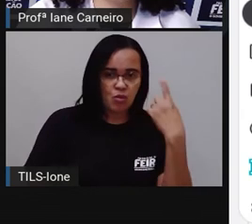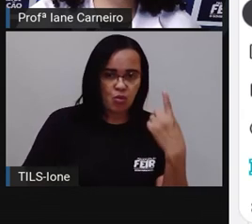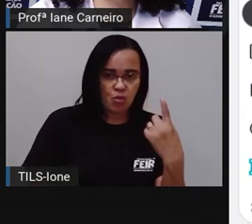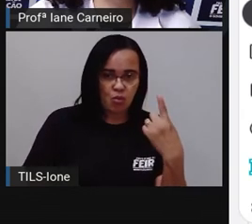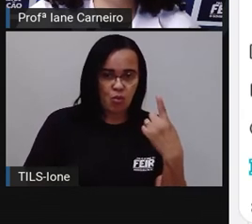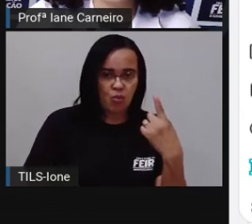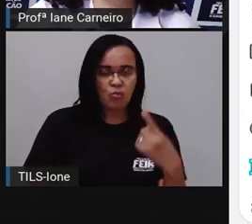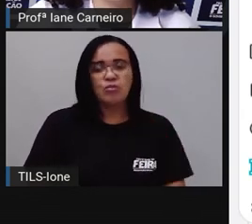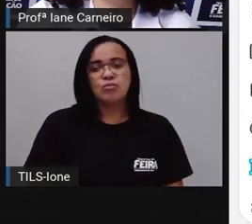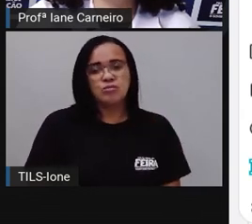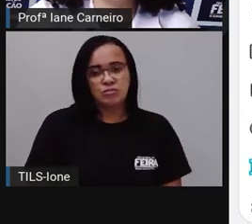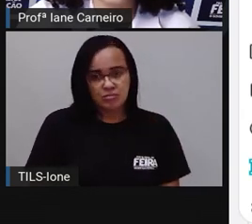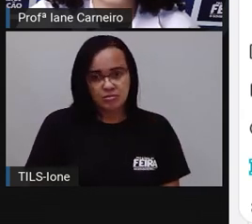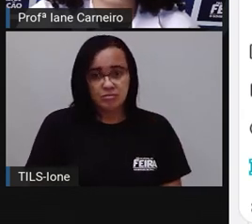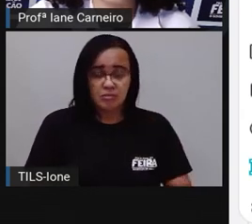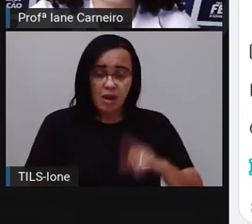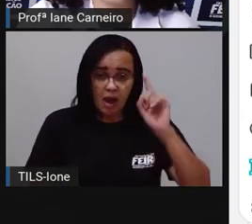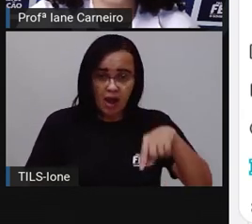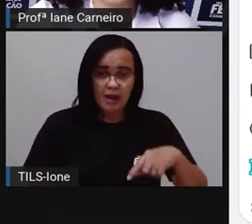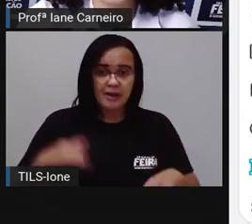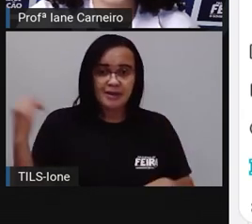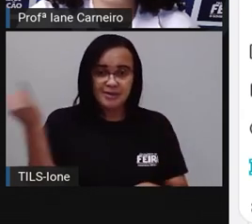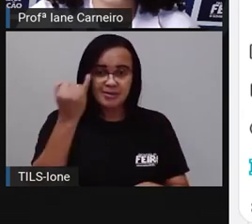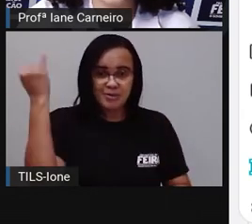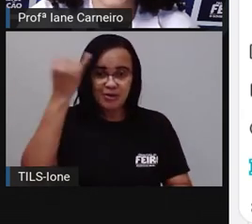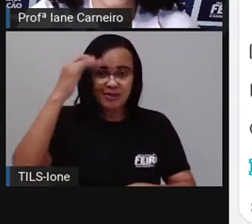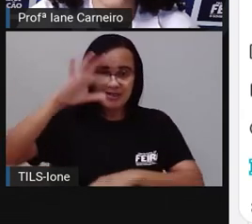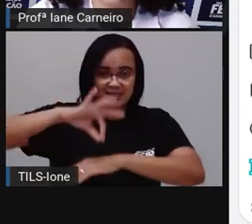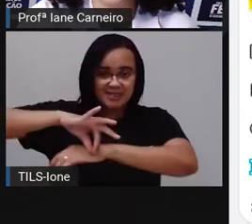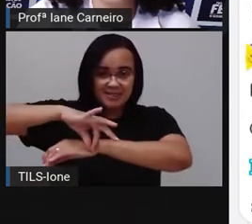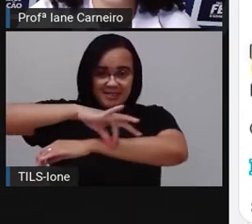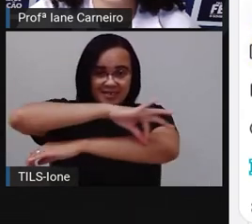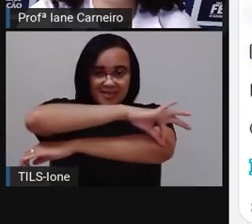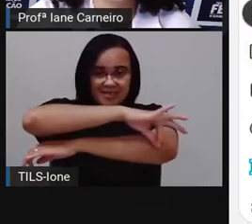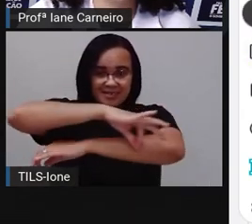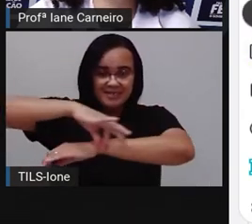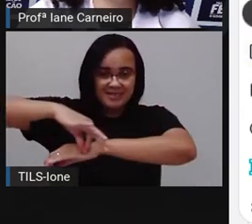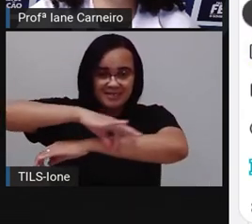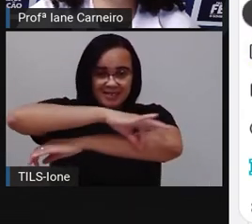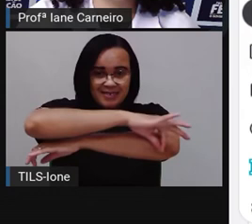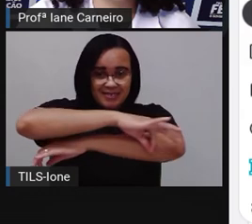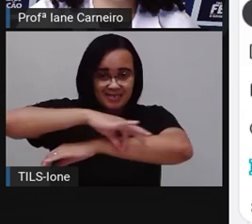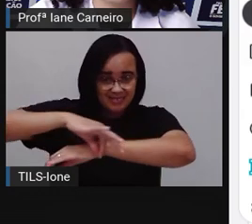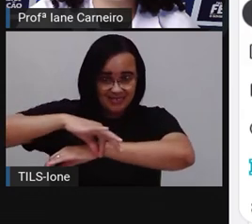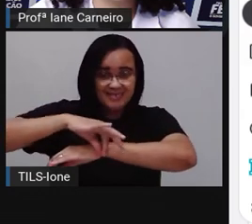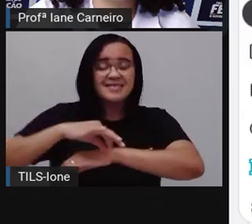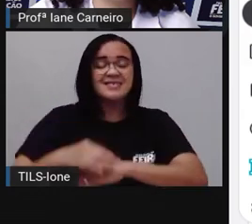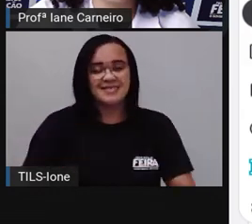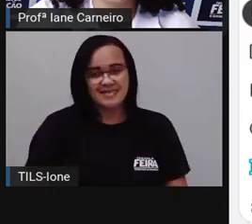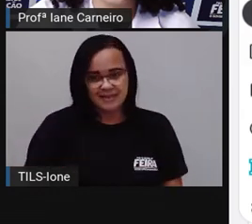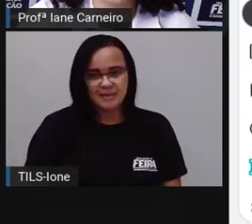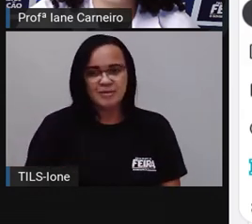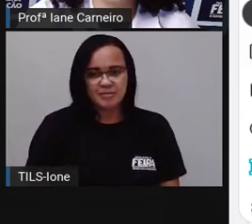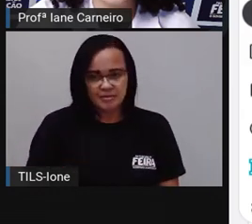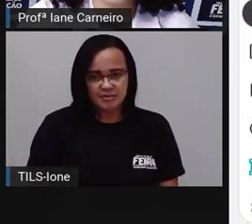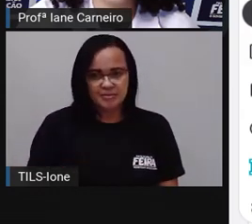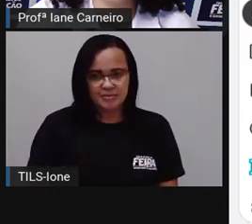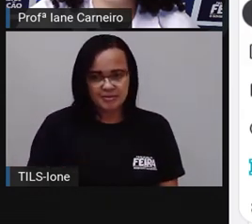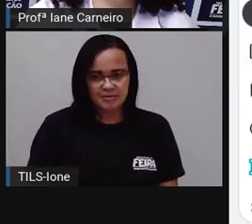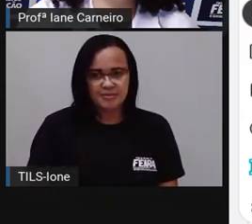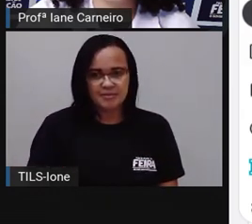Aí, por isso que é importante uma régua, ó, como a Pró-Ien está sem régua, a Pró-Ien está usando aqui o quadradinho, ó, como